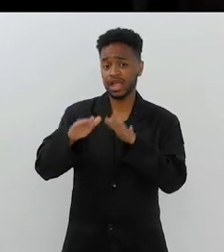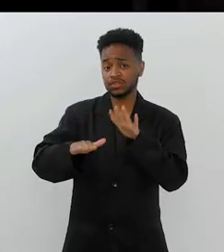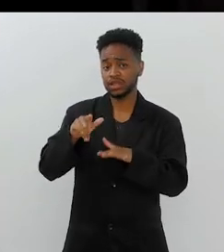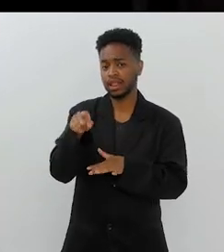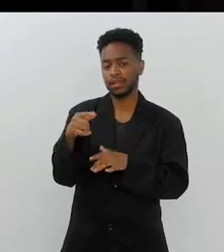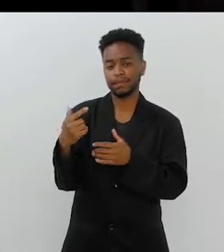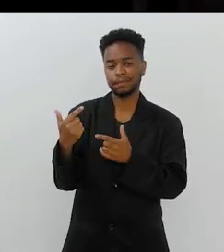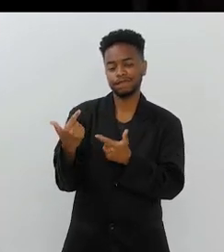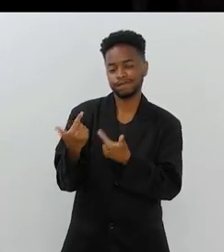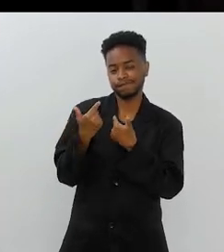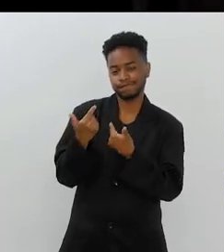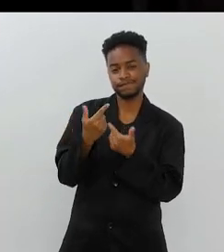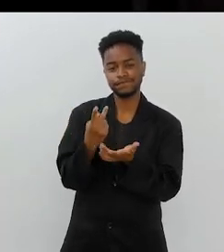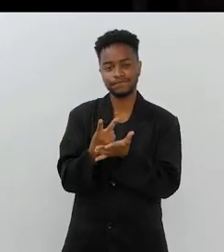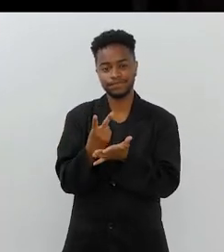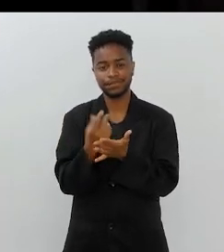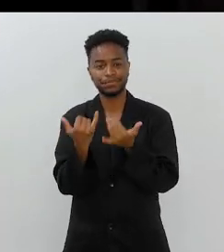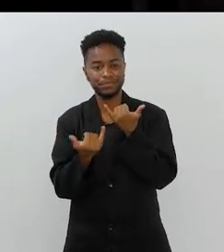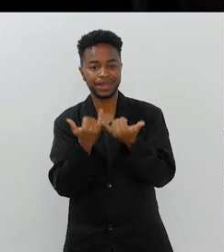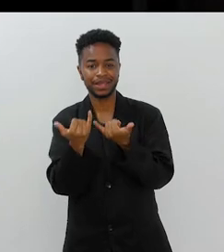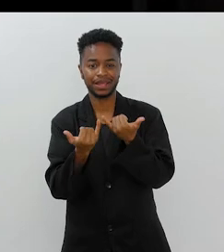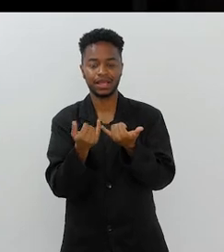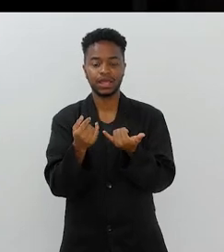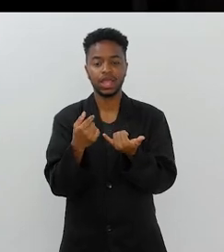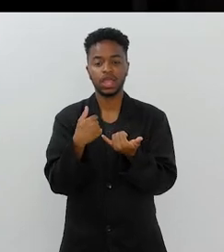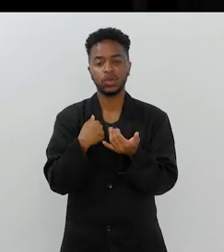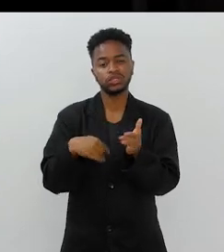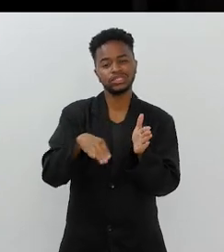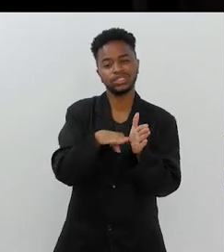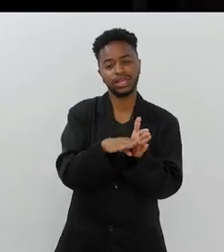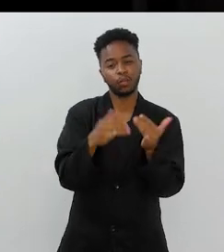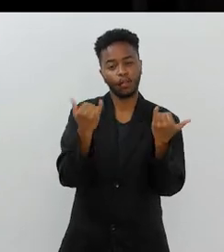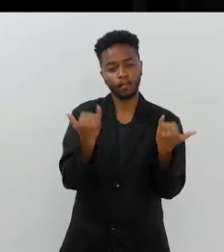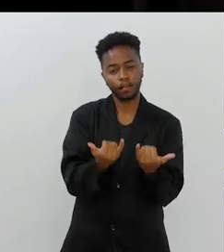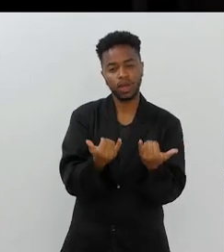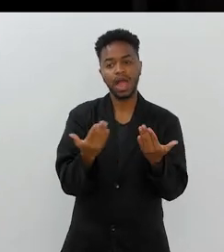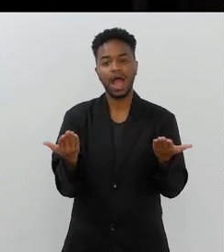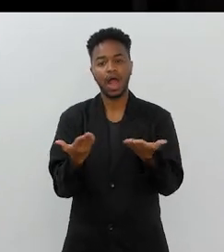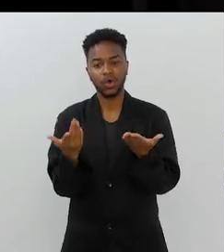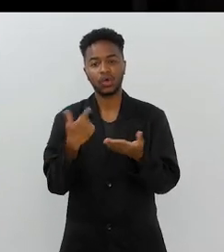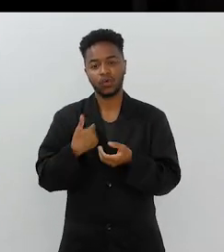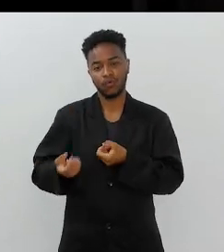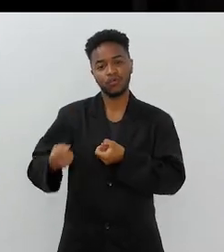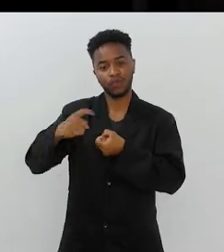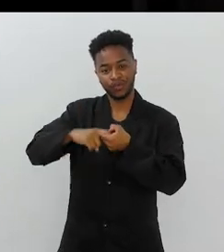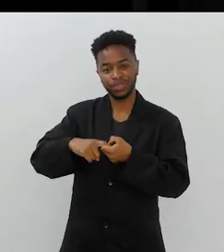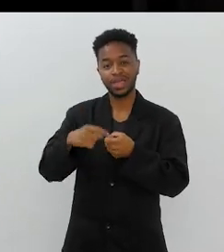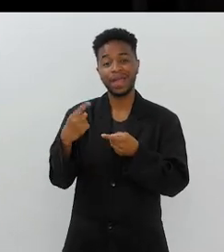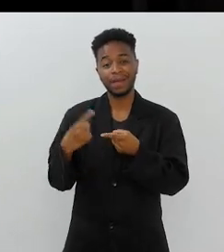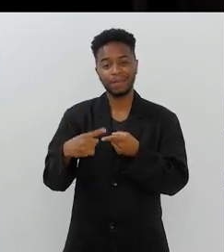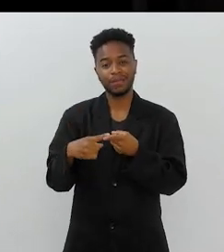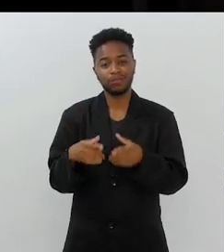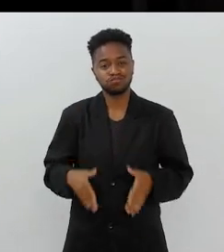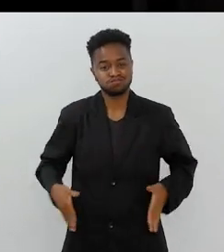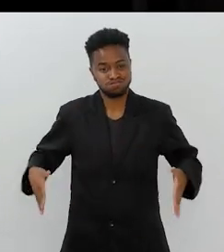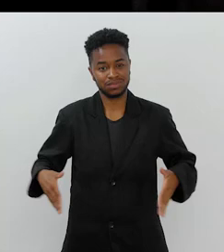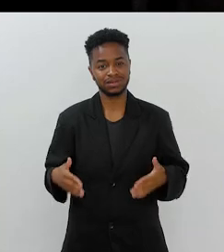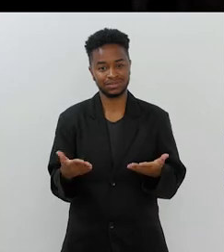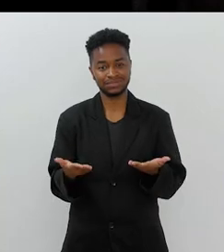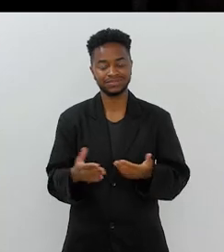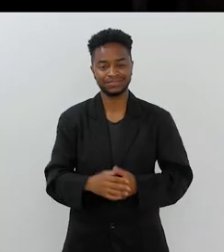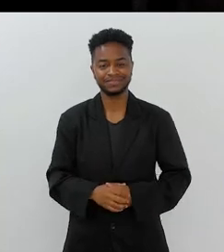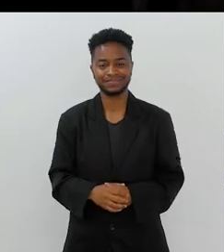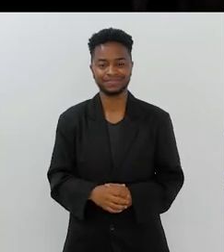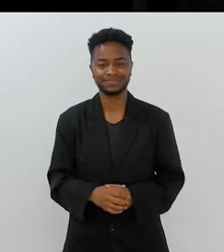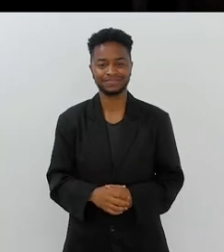às vezes ele brinca comigo que quando eu cheguei na Arquidiocese eu era magrinha, agora eu voltei, né? Voltei para o meu estado